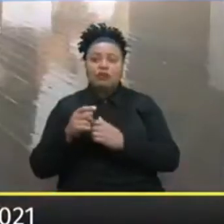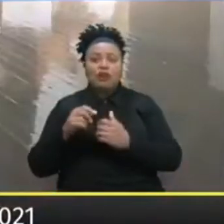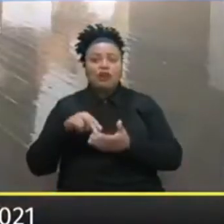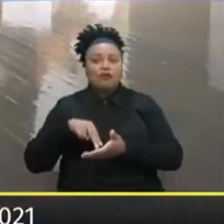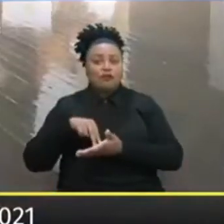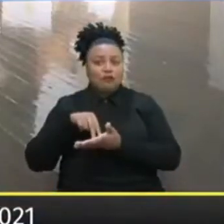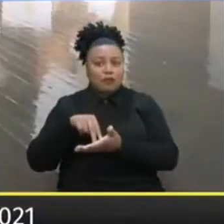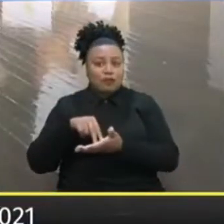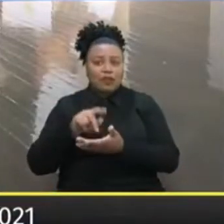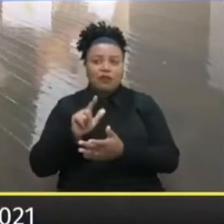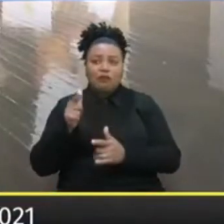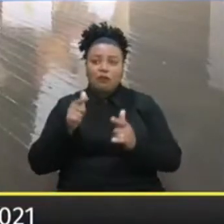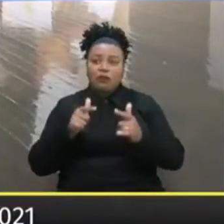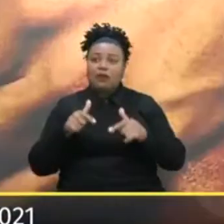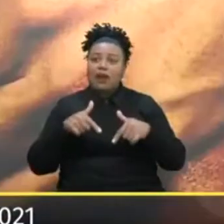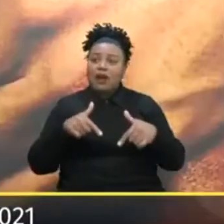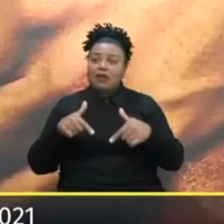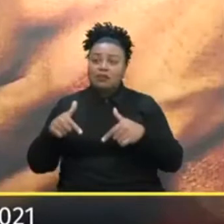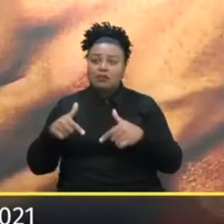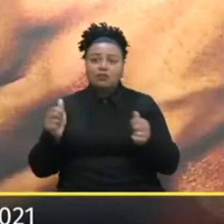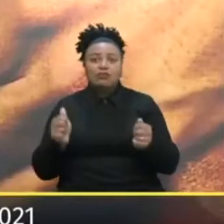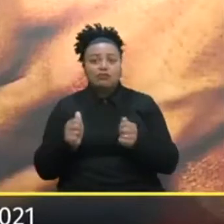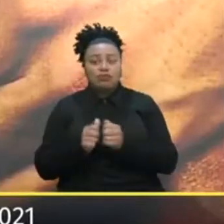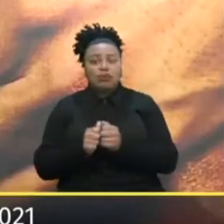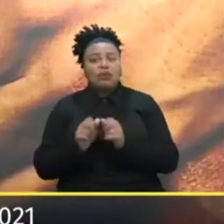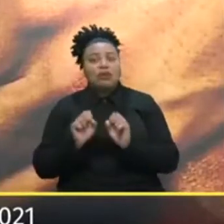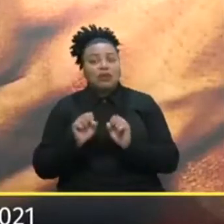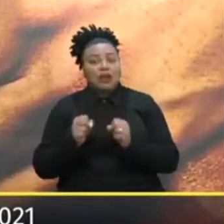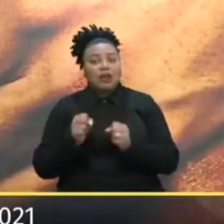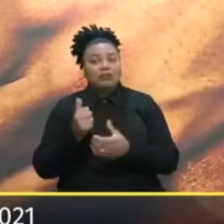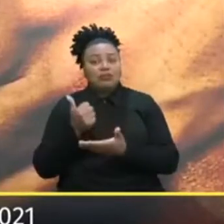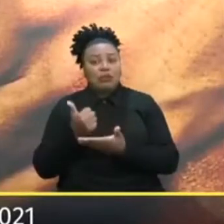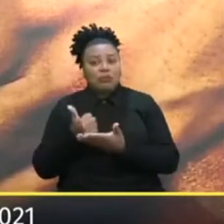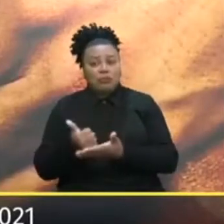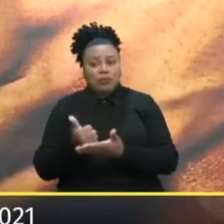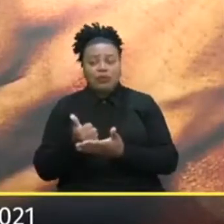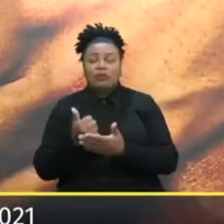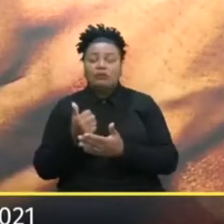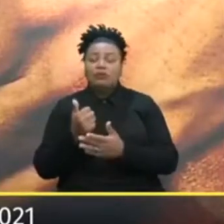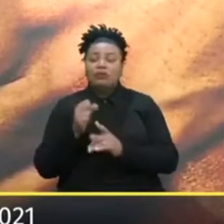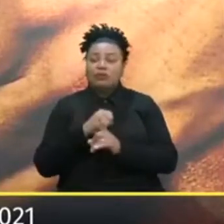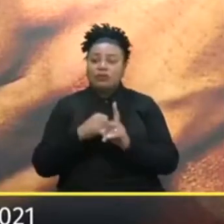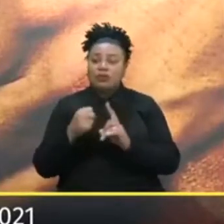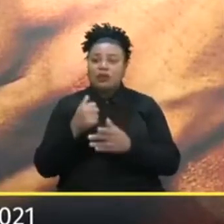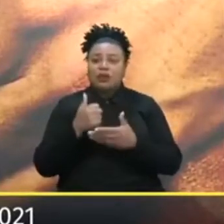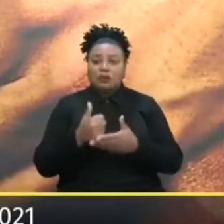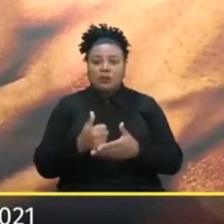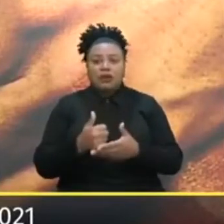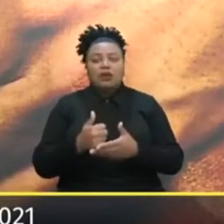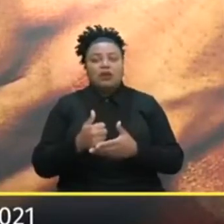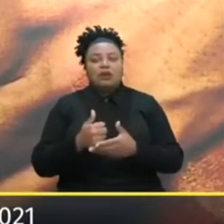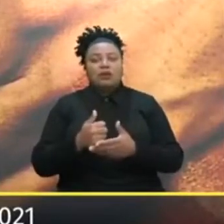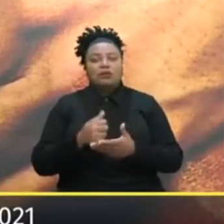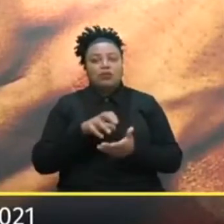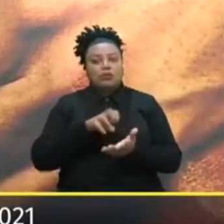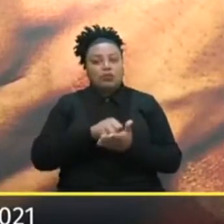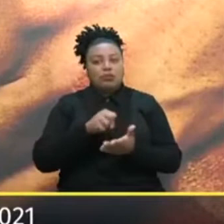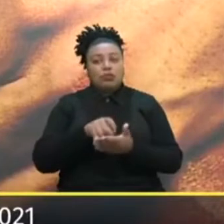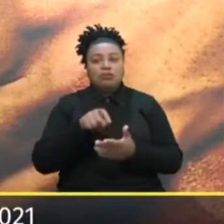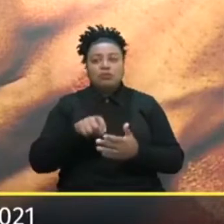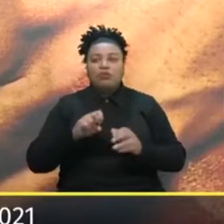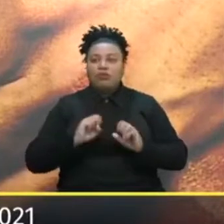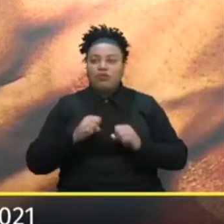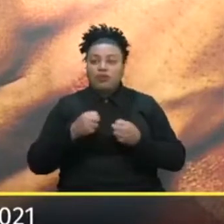outras ações Que a gente possa fazer Em conjunto Em prol Da sociedade Em prol do consumidor Em prol Do ser humano Isso nos